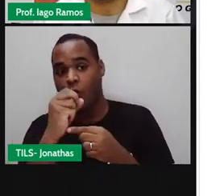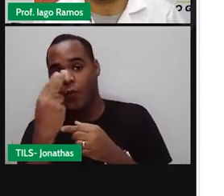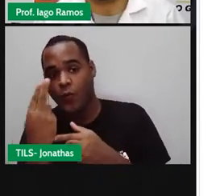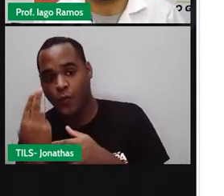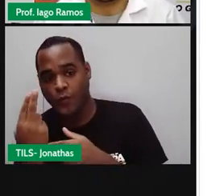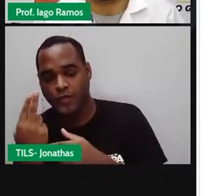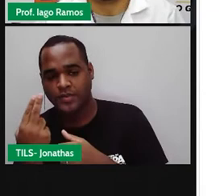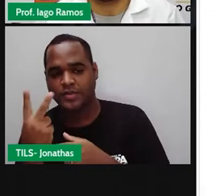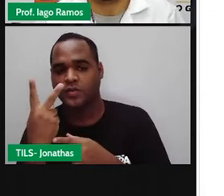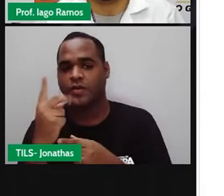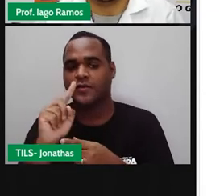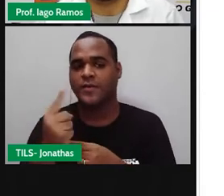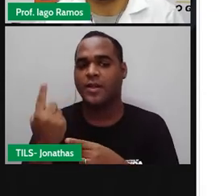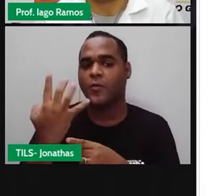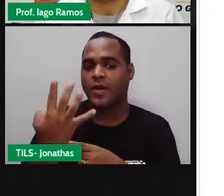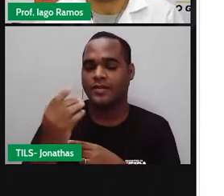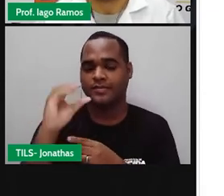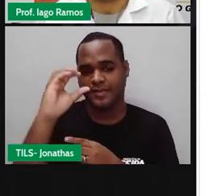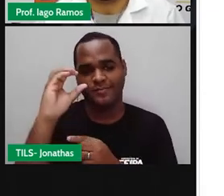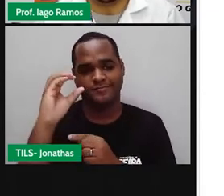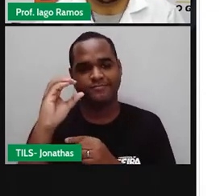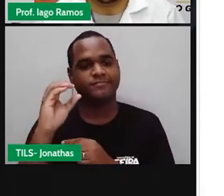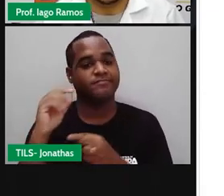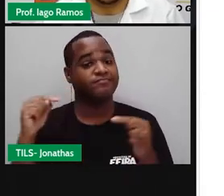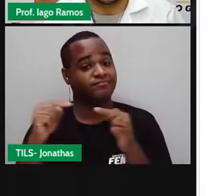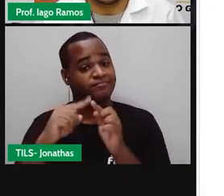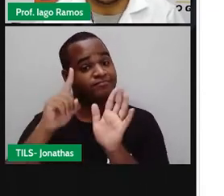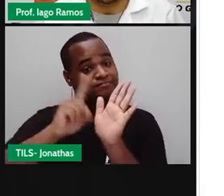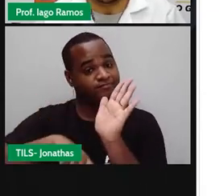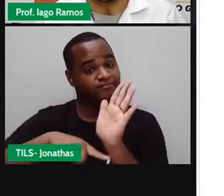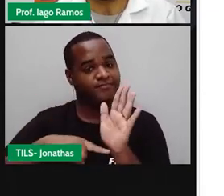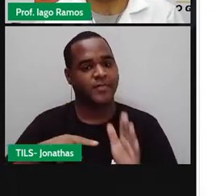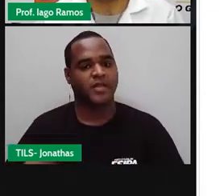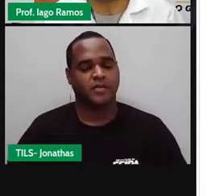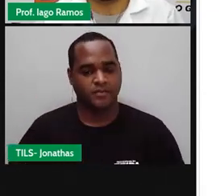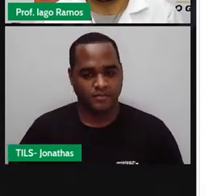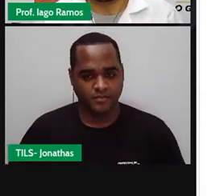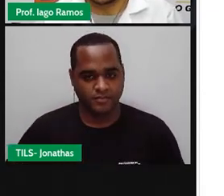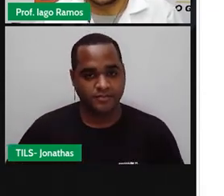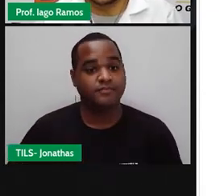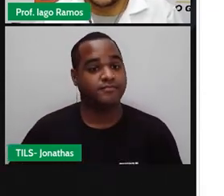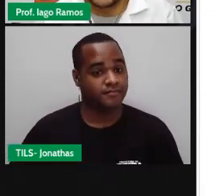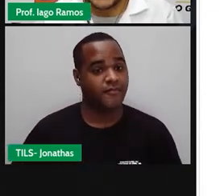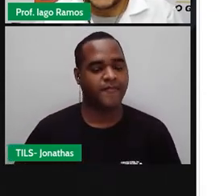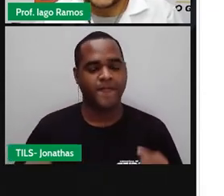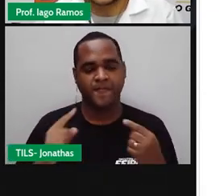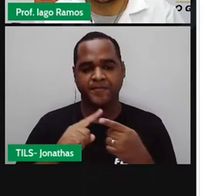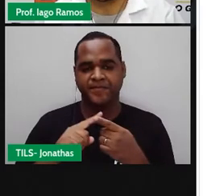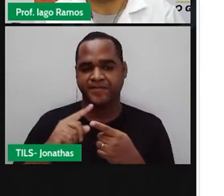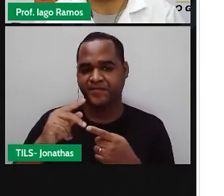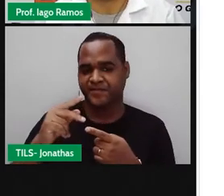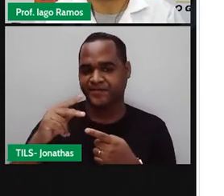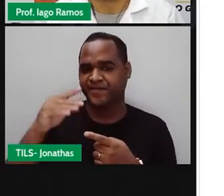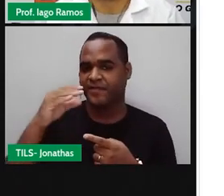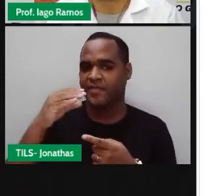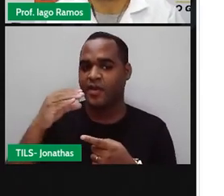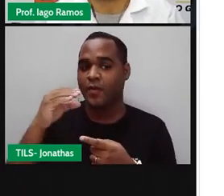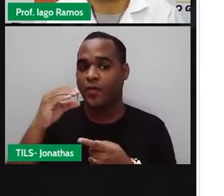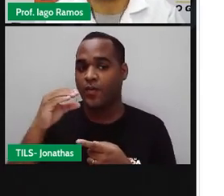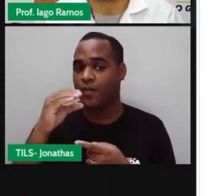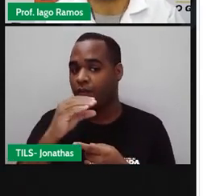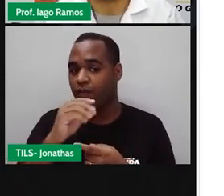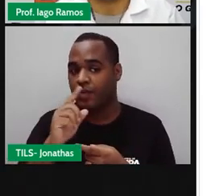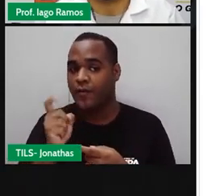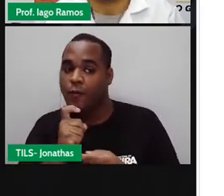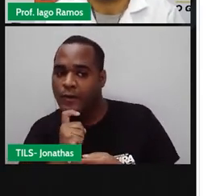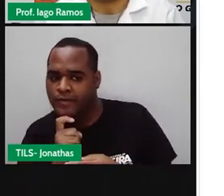,4 graus Celsius negativos. Essas temperaturas são as temperaturas